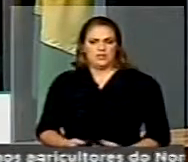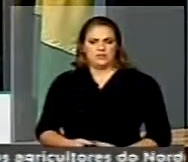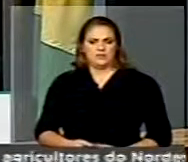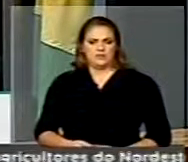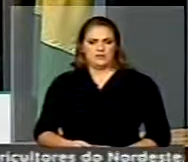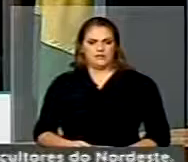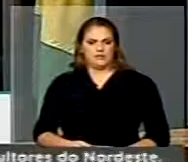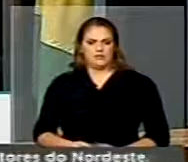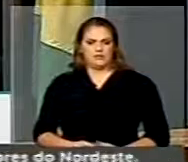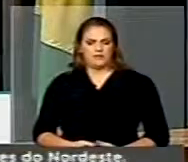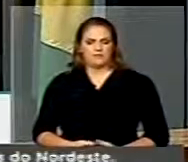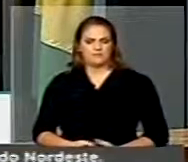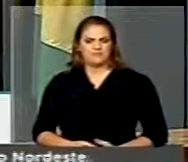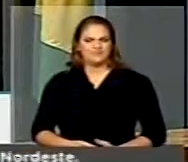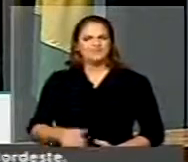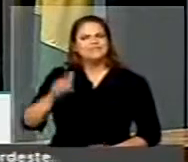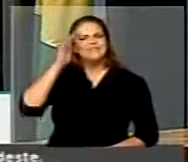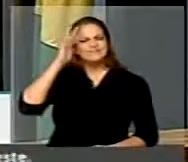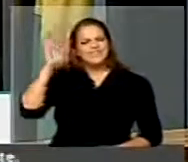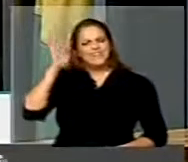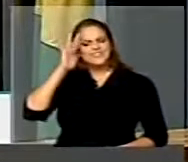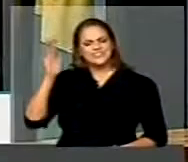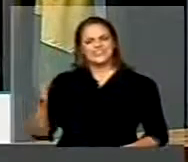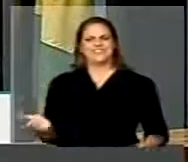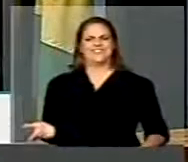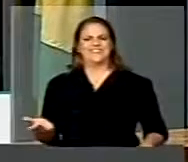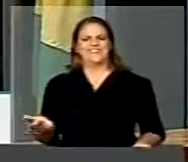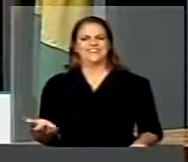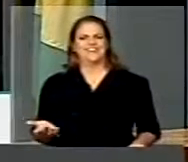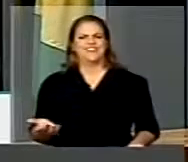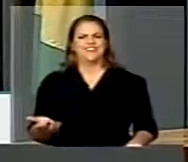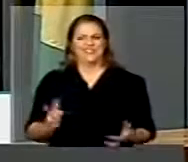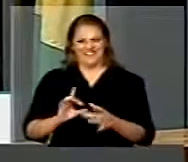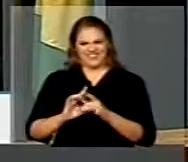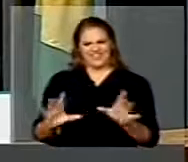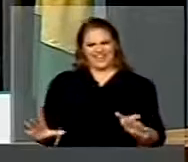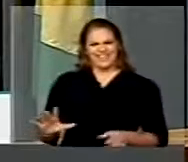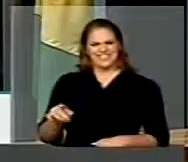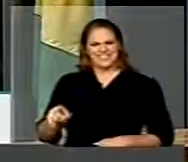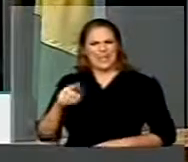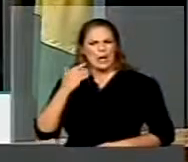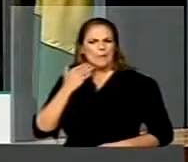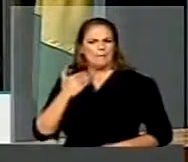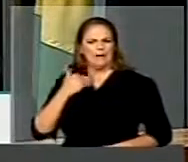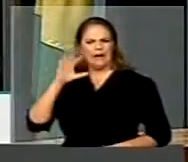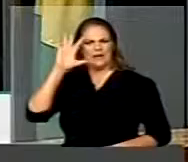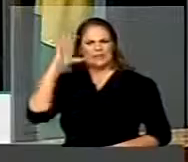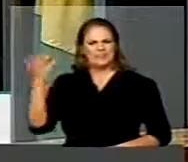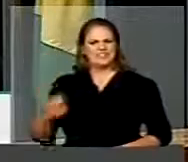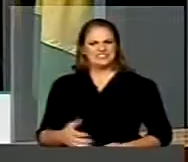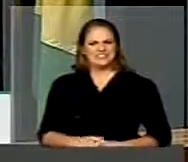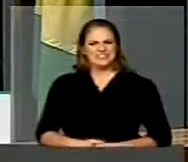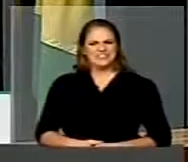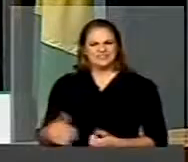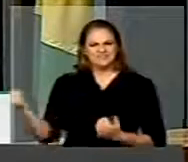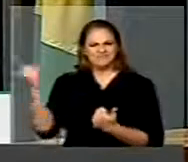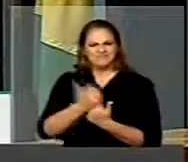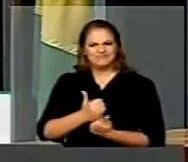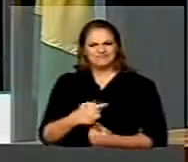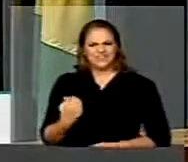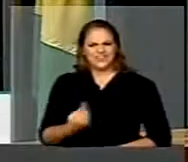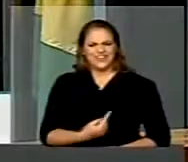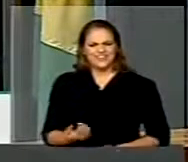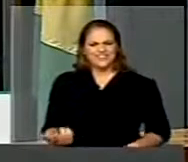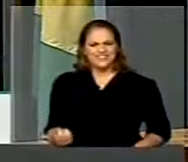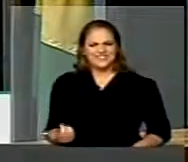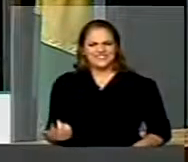empresa. Agora, senhores imaginem dar a dois bancos, a duas diretorias, a da Caixa e